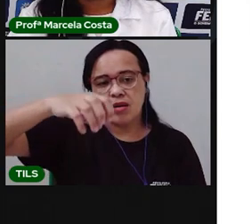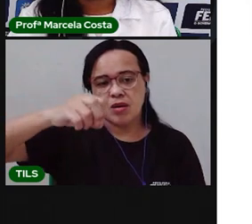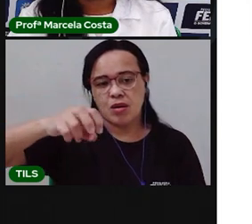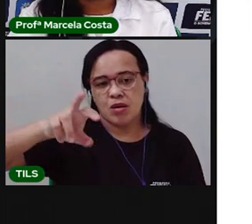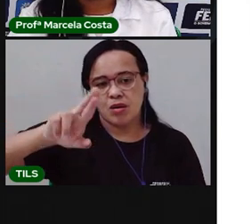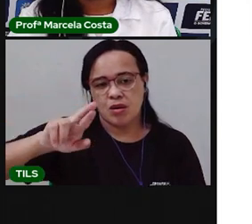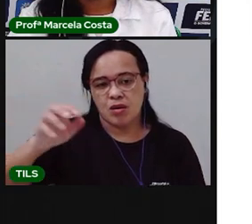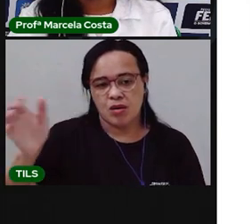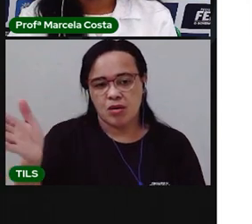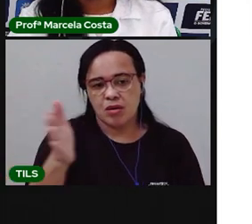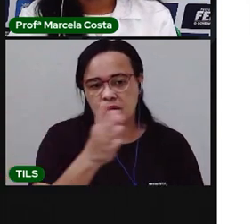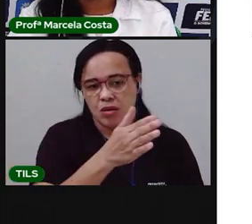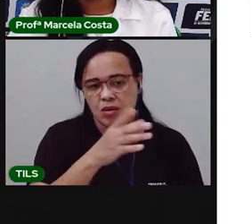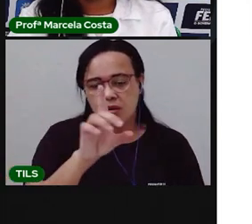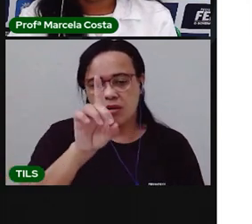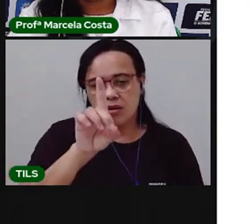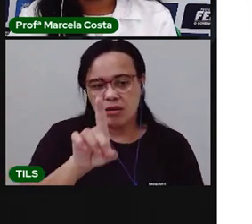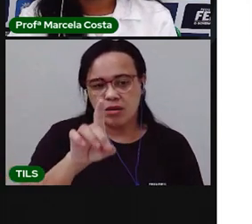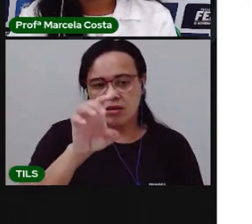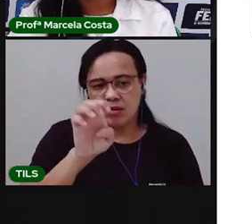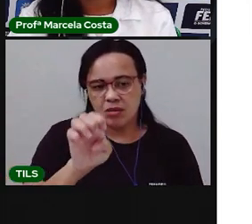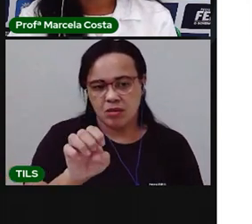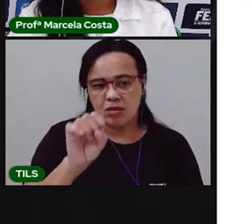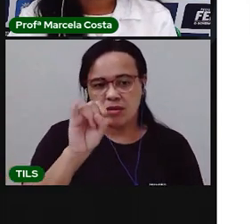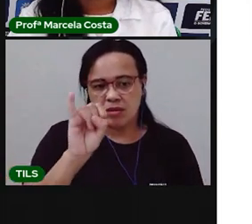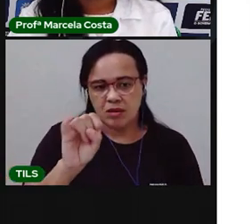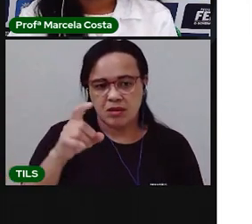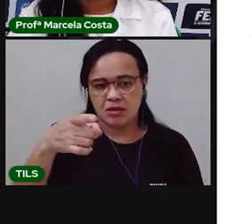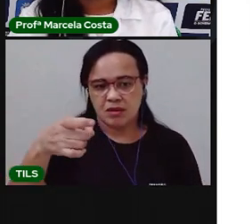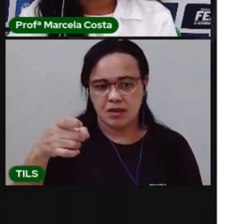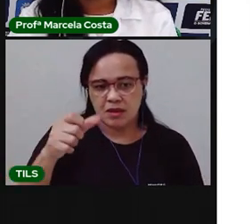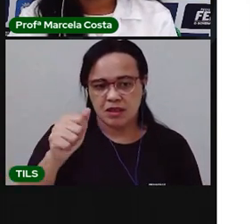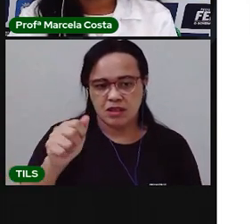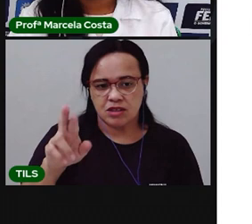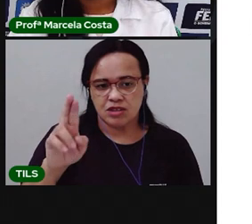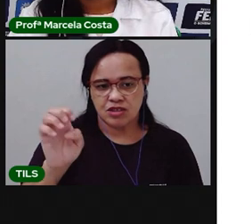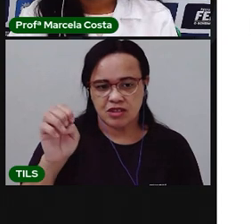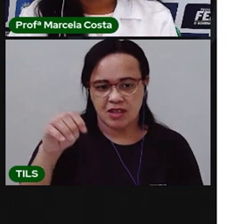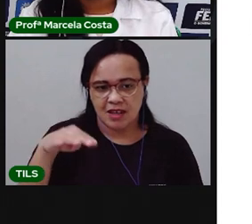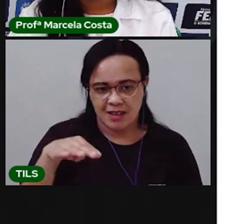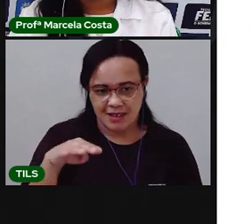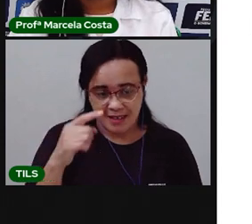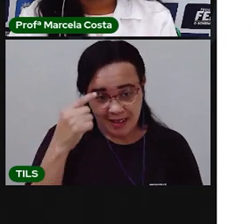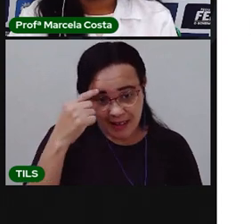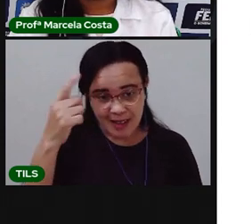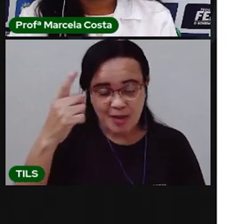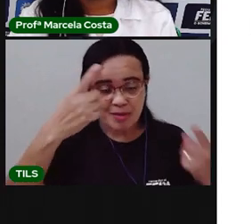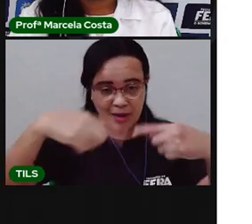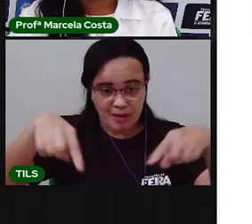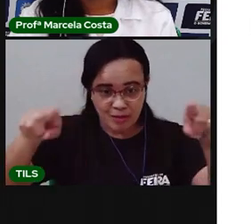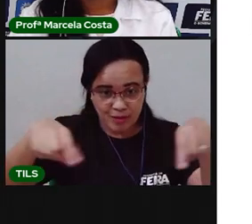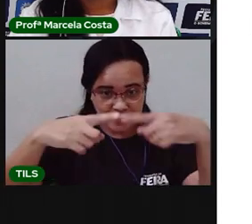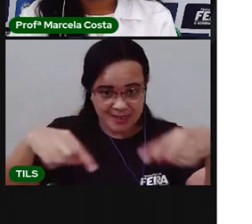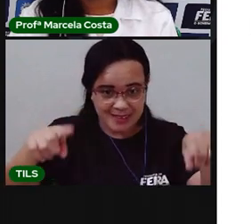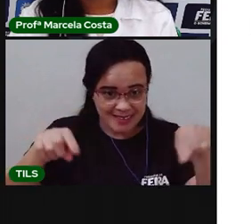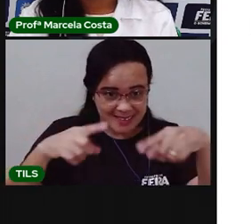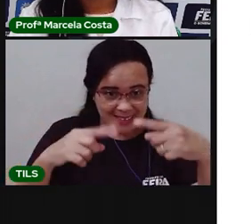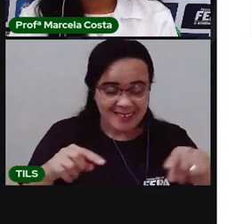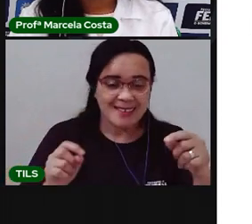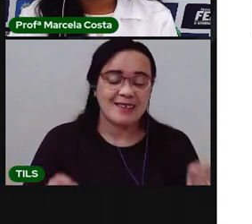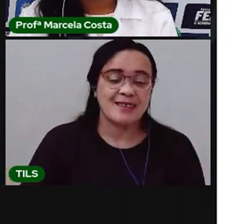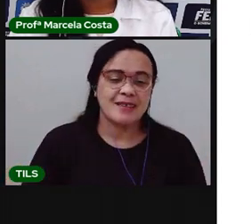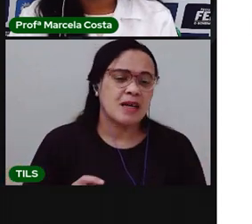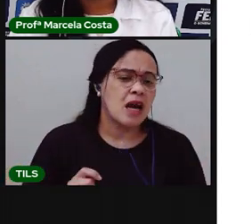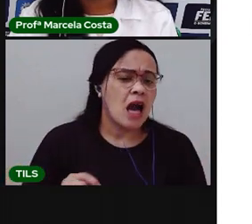ela virar. Foi por causa da